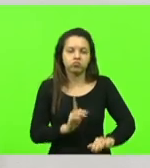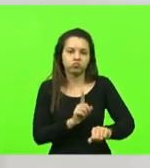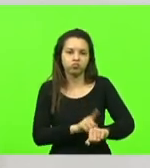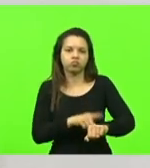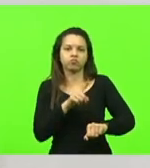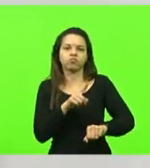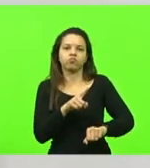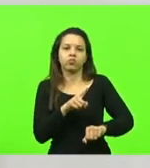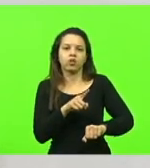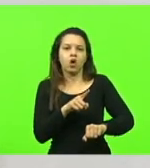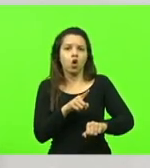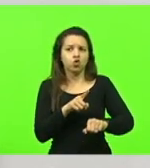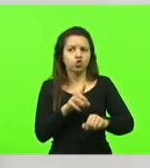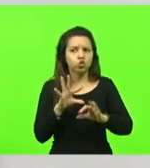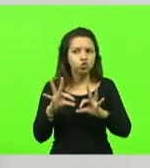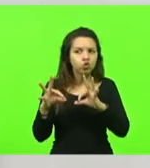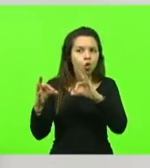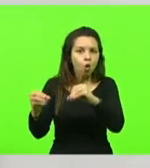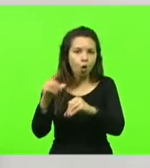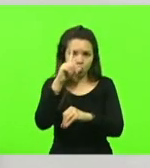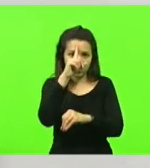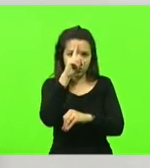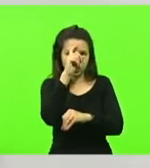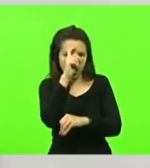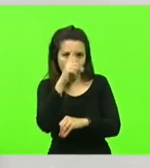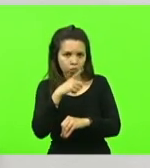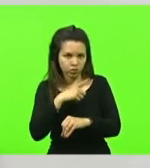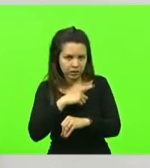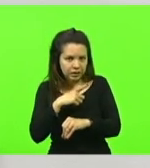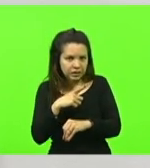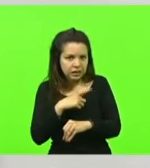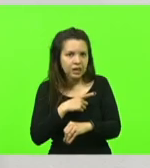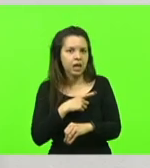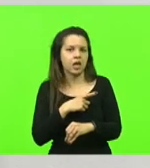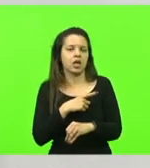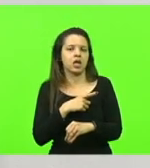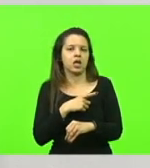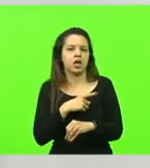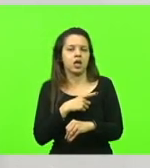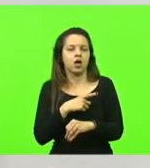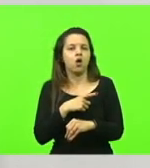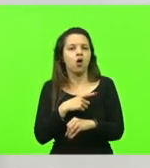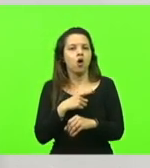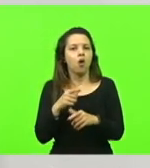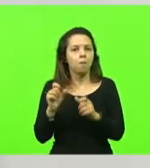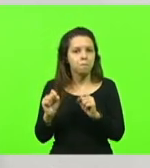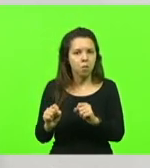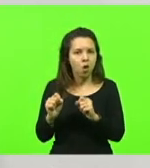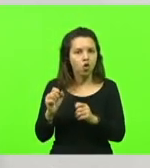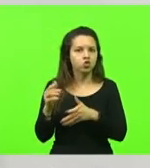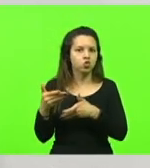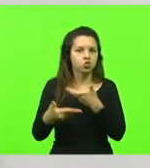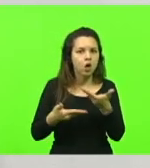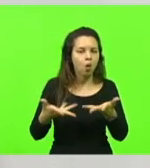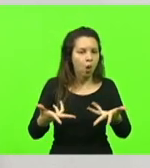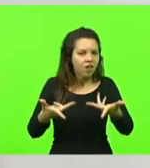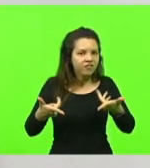são todos os hospitais que têm maternidade, que têm à disposição um serviço muitas vezes qualificado.